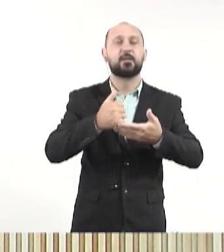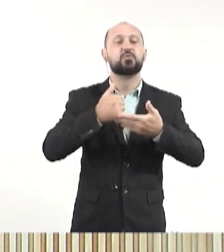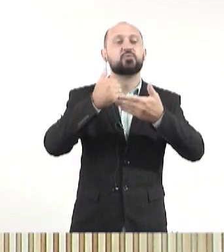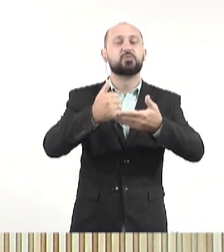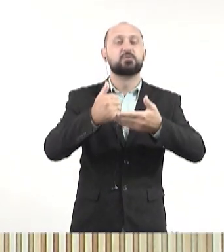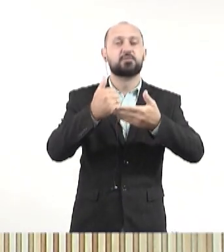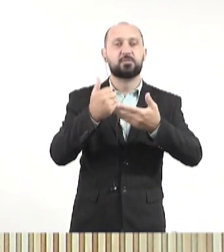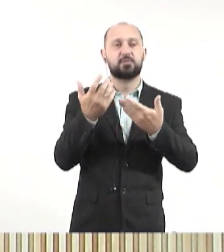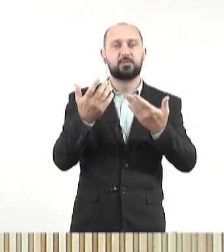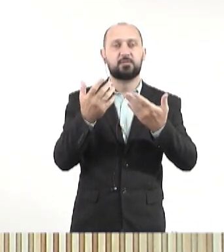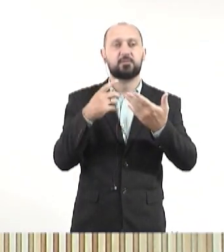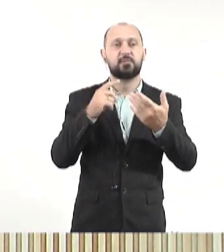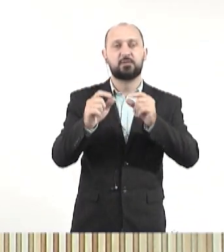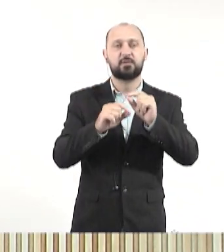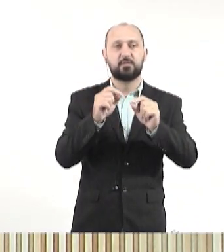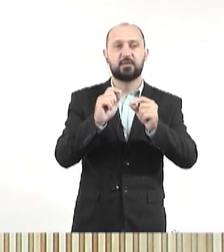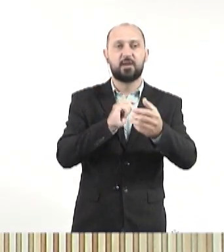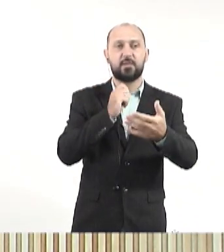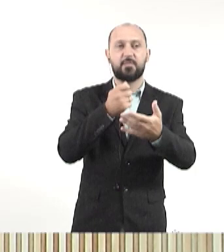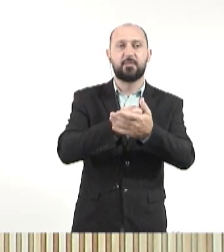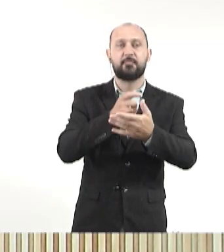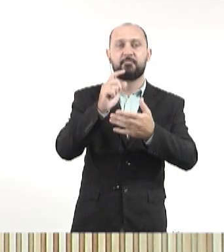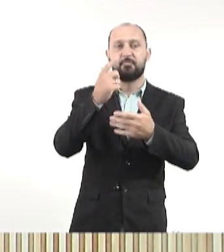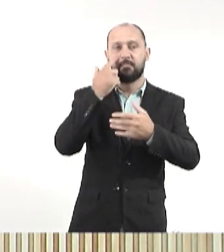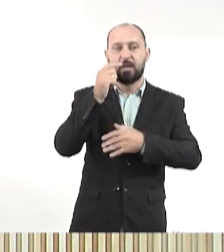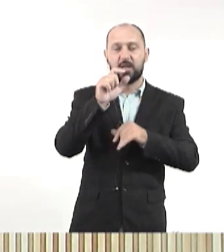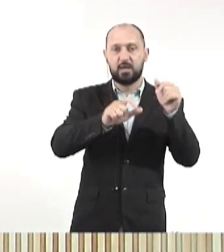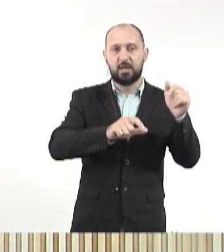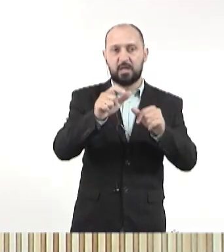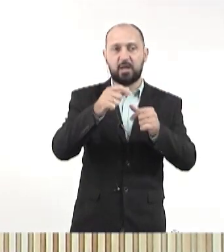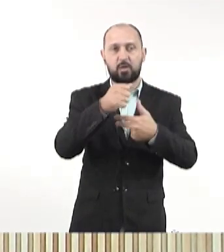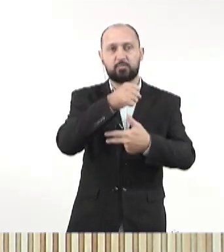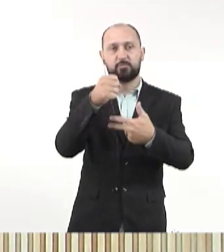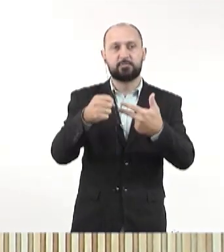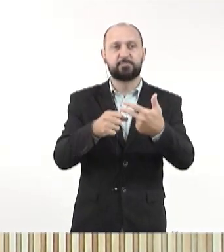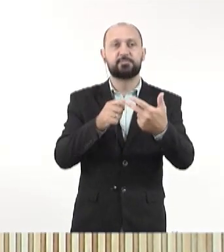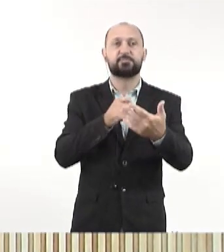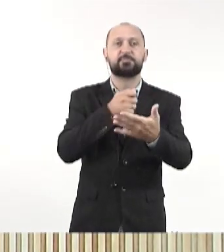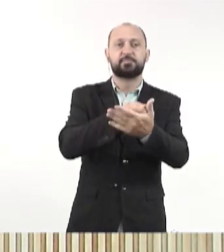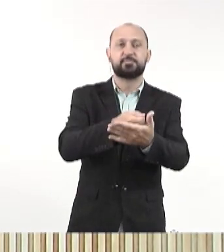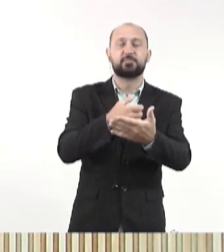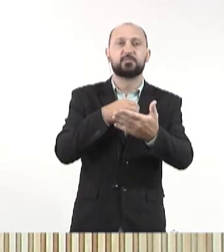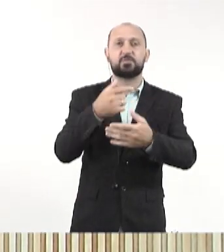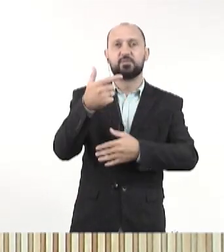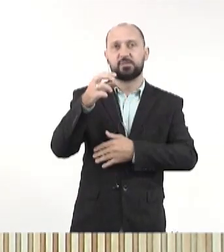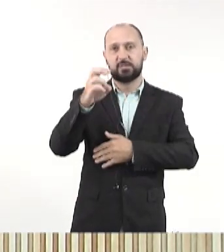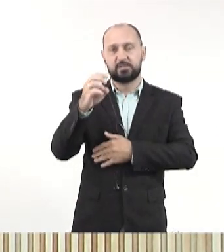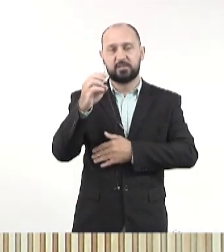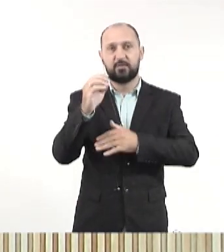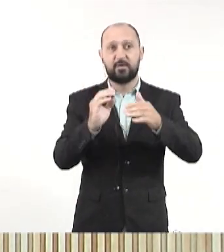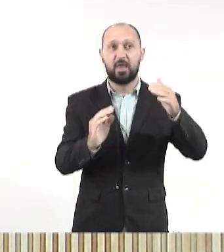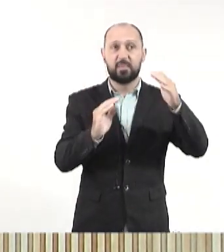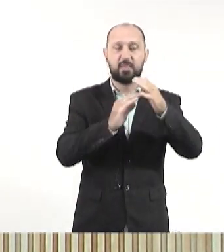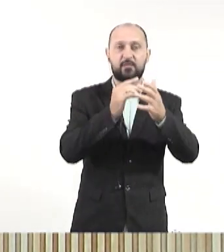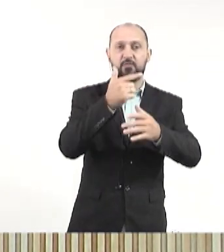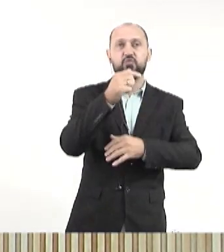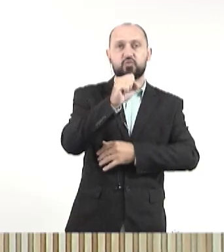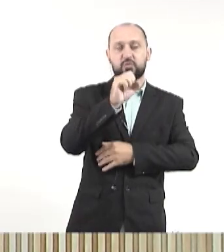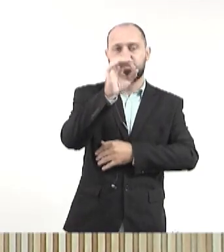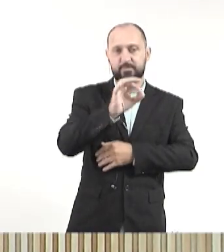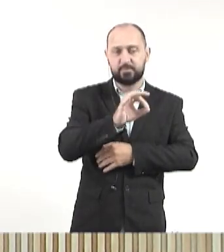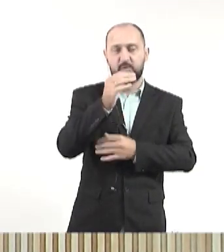contribuições patronais, que são aquelas pagas pelos poderes sobre os seus servidores, que passa de 25% para 28%.